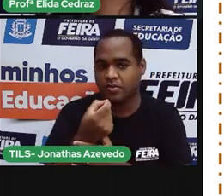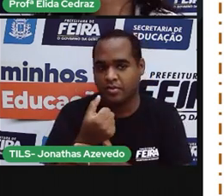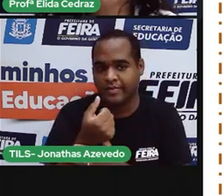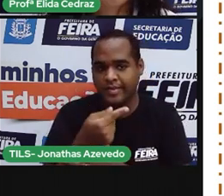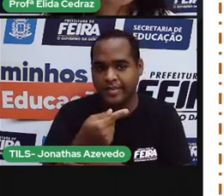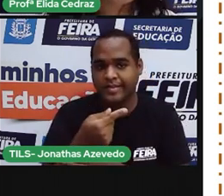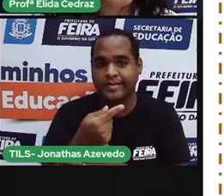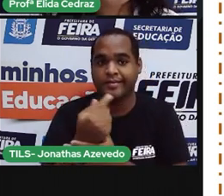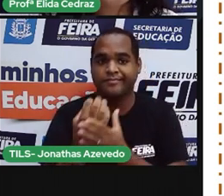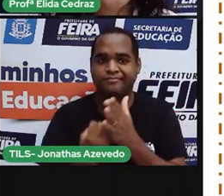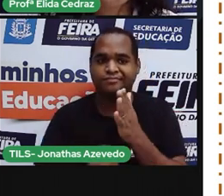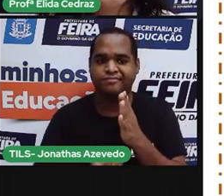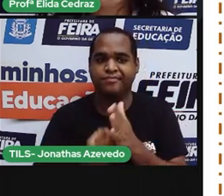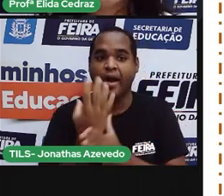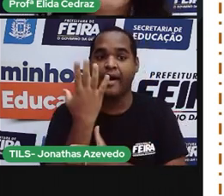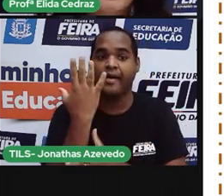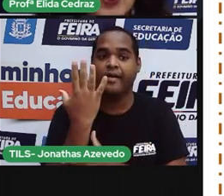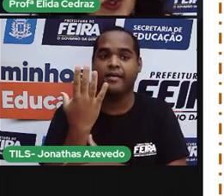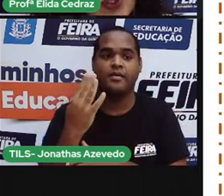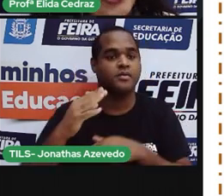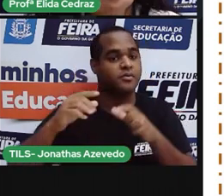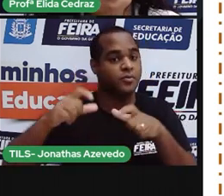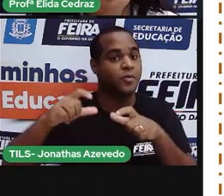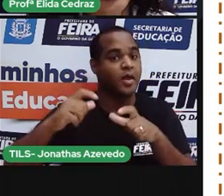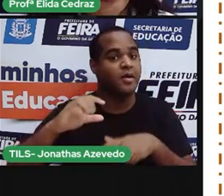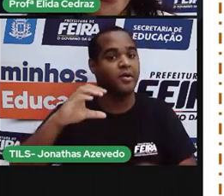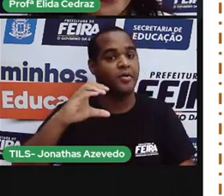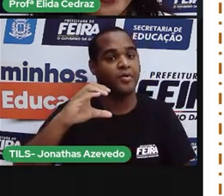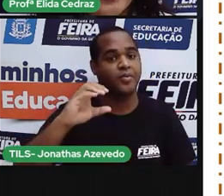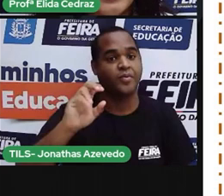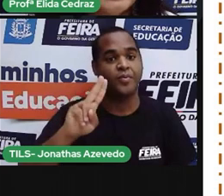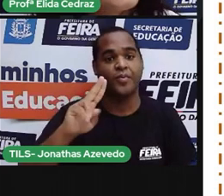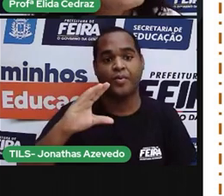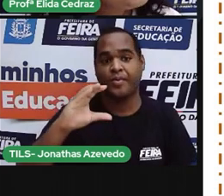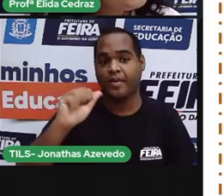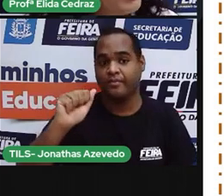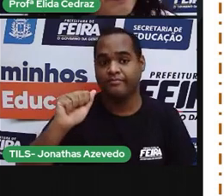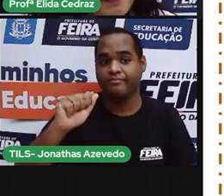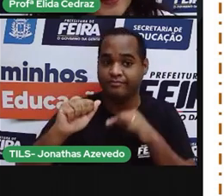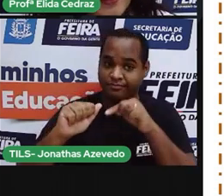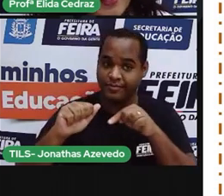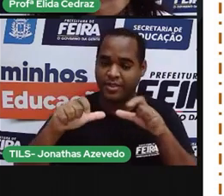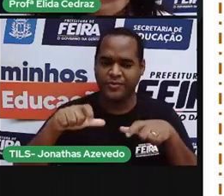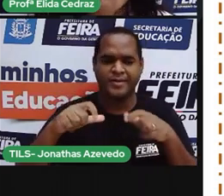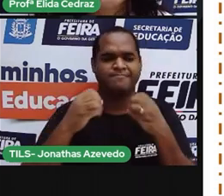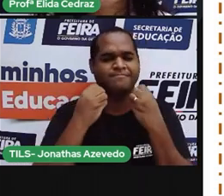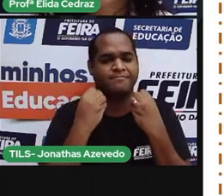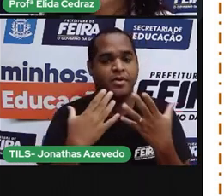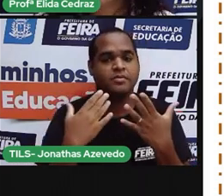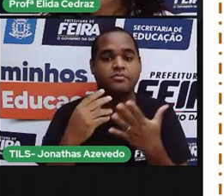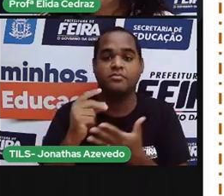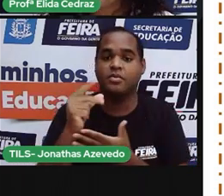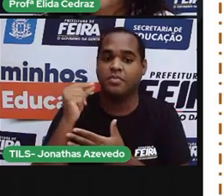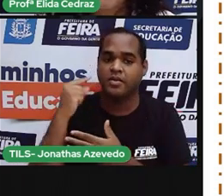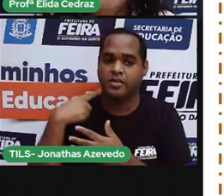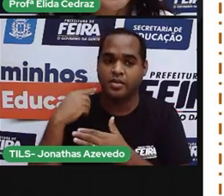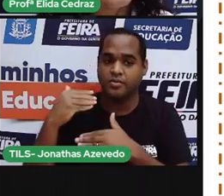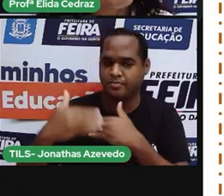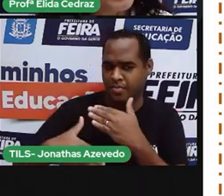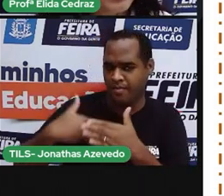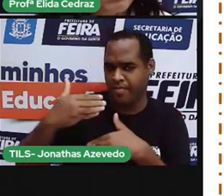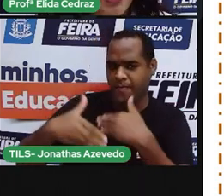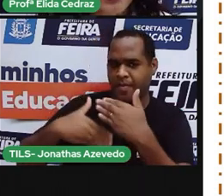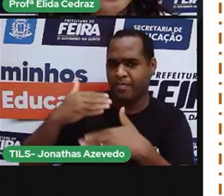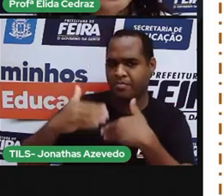ele foi revitalizado, ele ressurgiu todo o tempo. E de lá pra cá, o discípulo foi crescendo